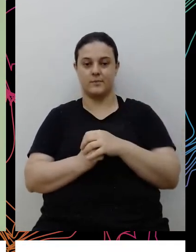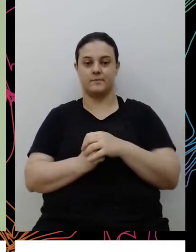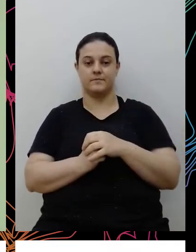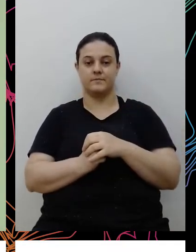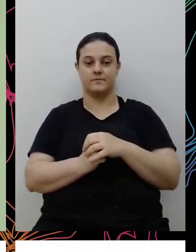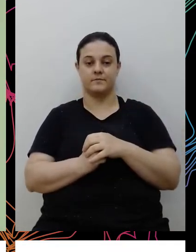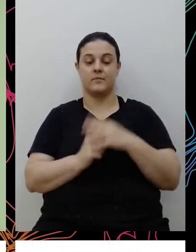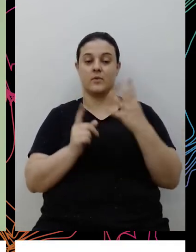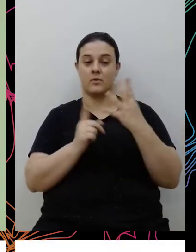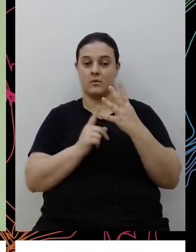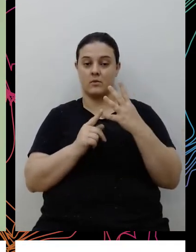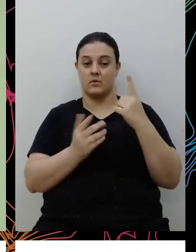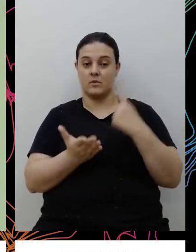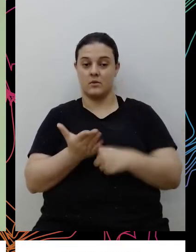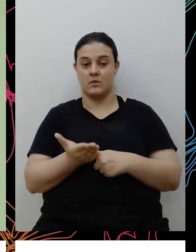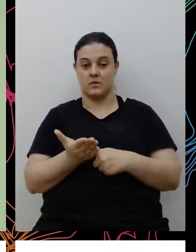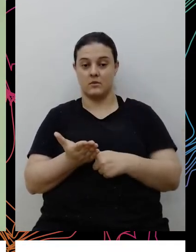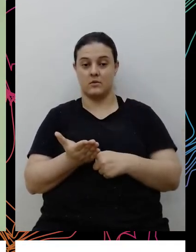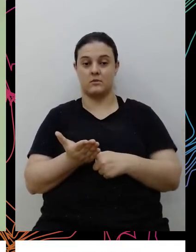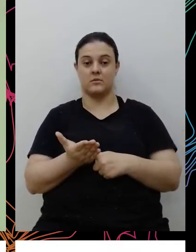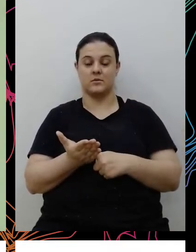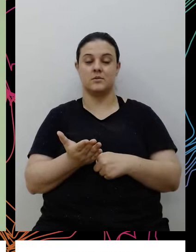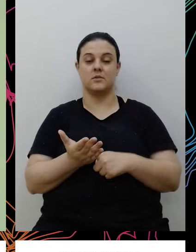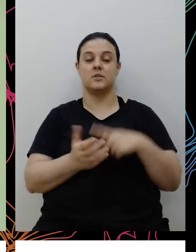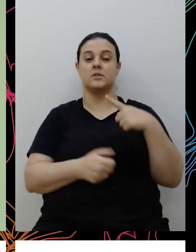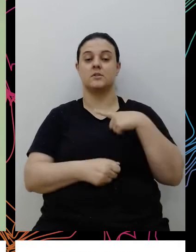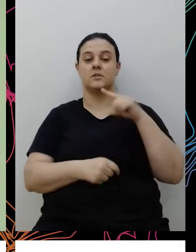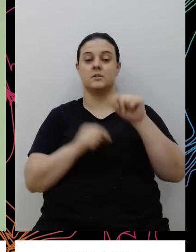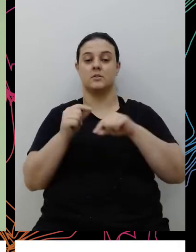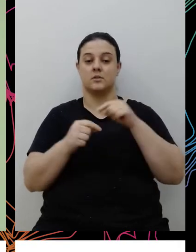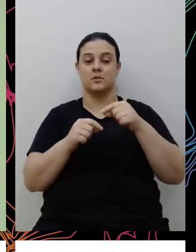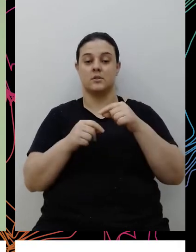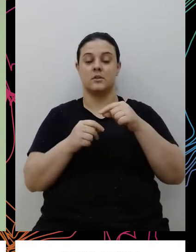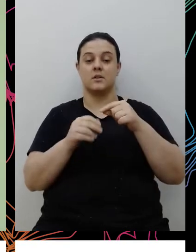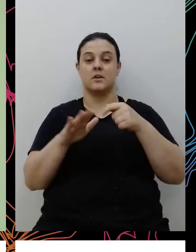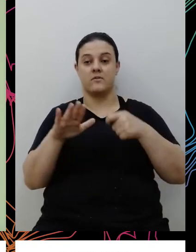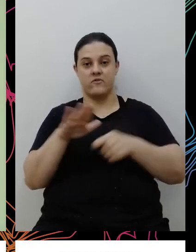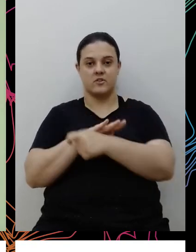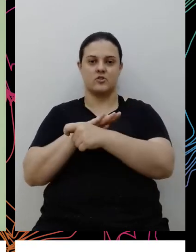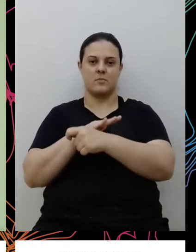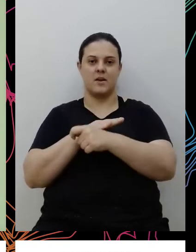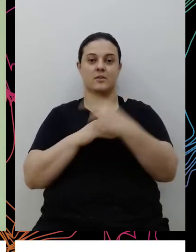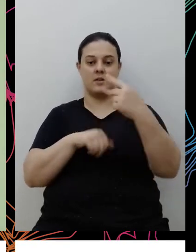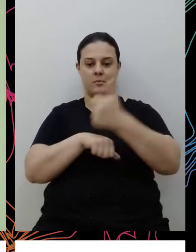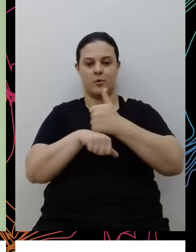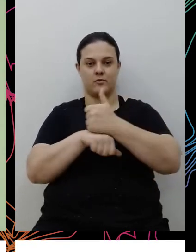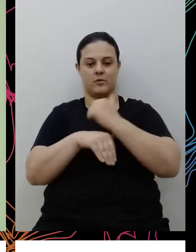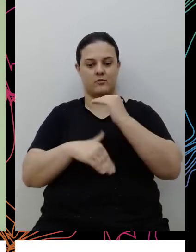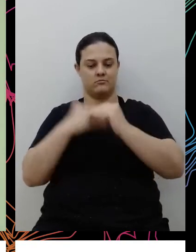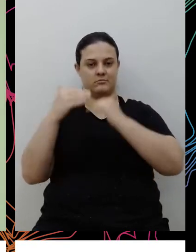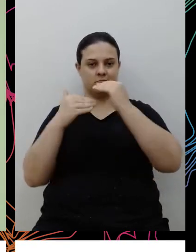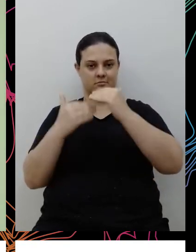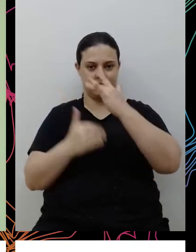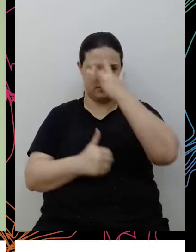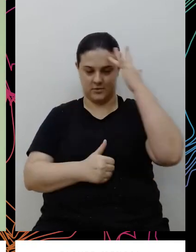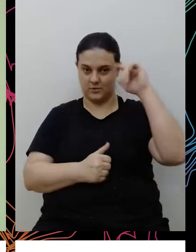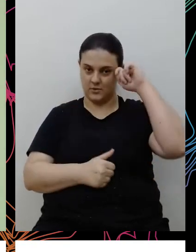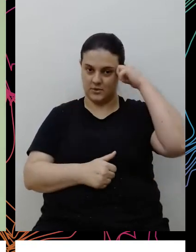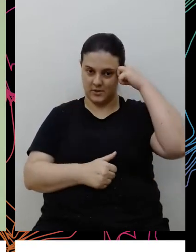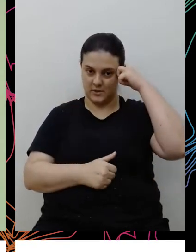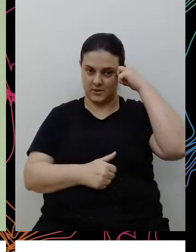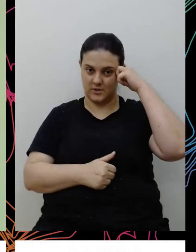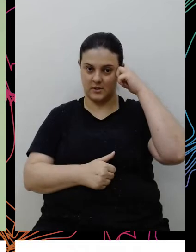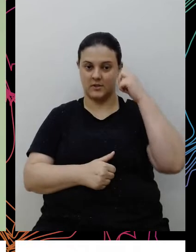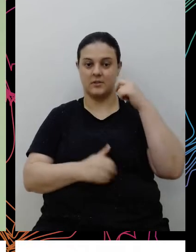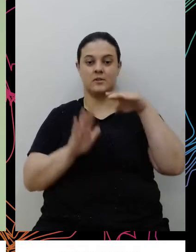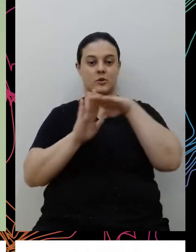quarto compromisso a gente tem dentro dos oito, né, investimento de carreira de pessoas negras, então, programa